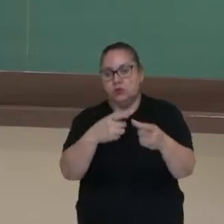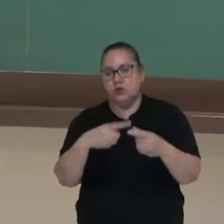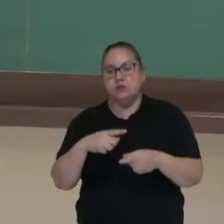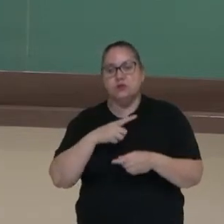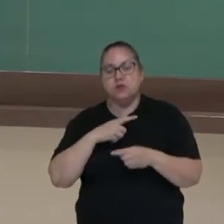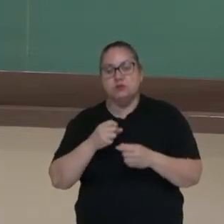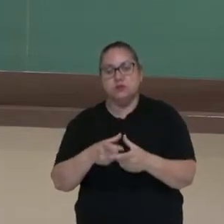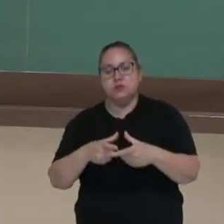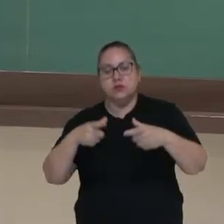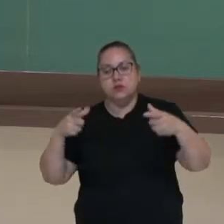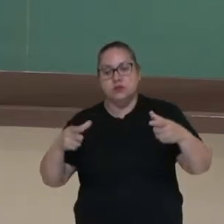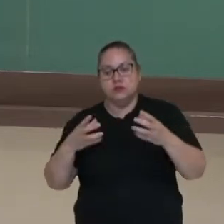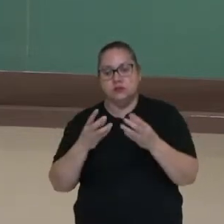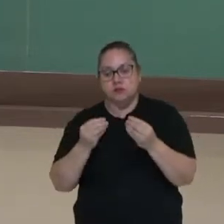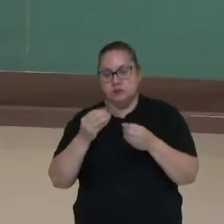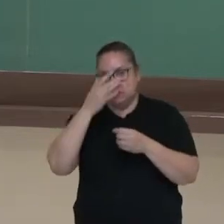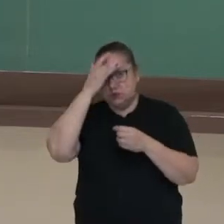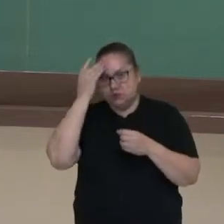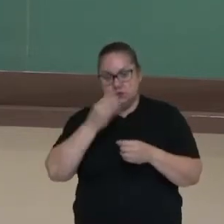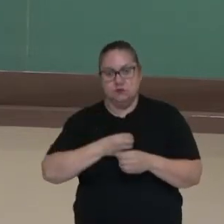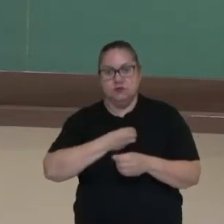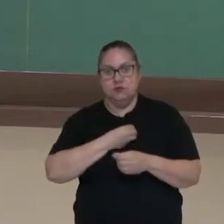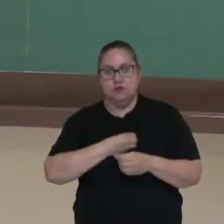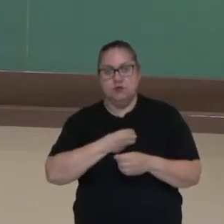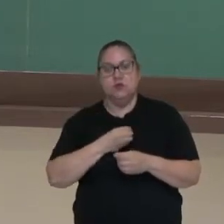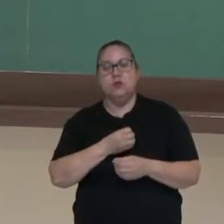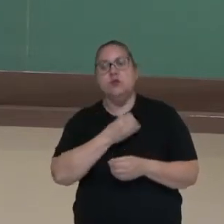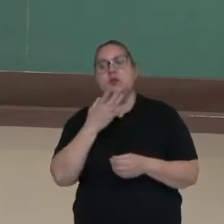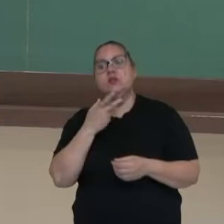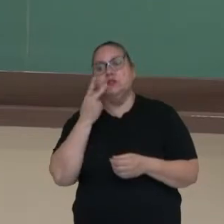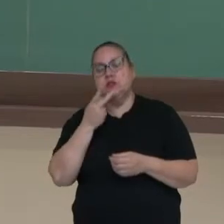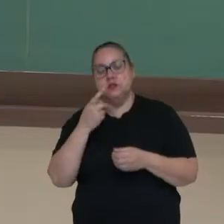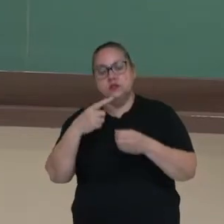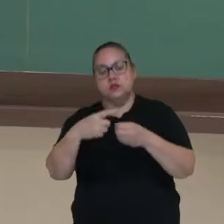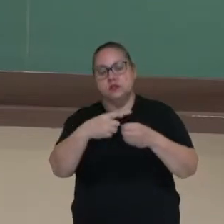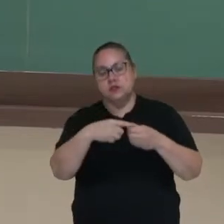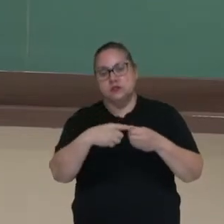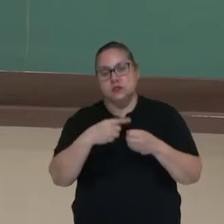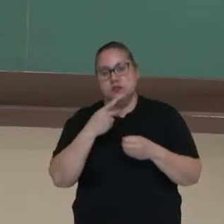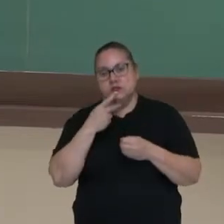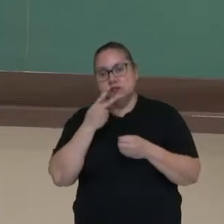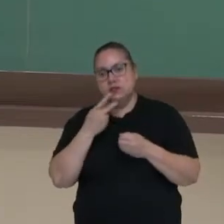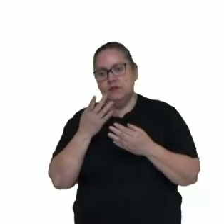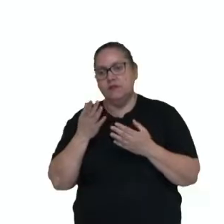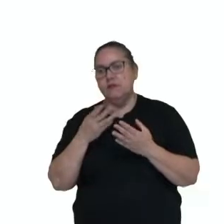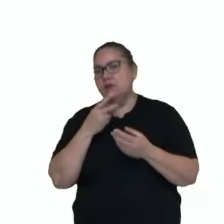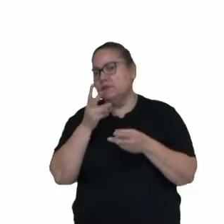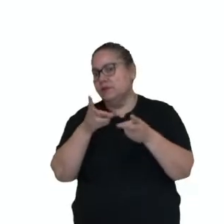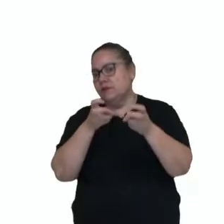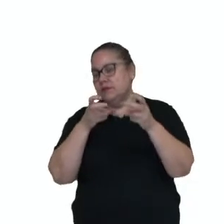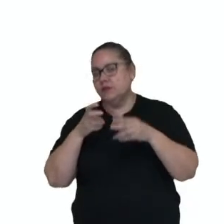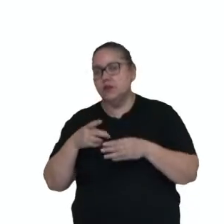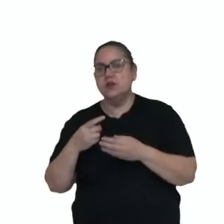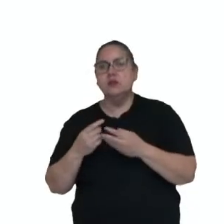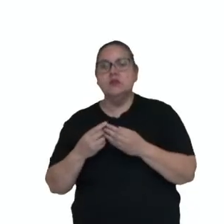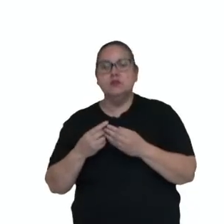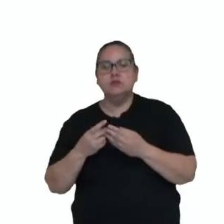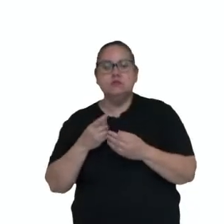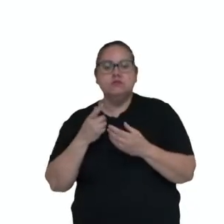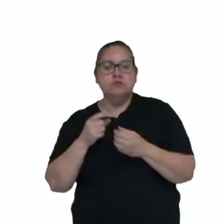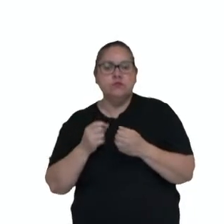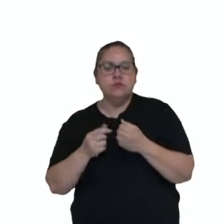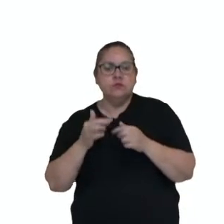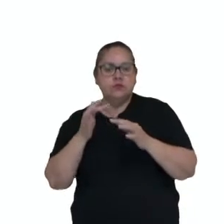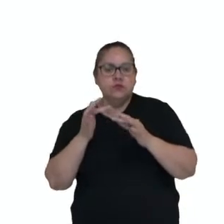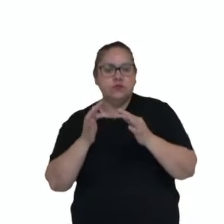temos uma grande quantidade de pessoas vivendo. E quando falamos nas cidades, a gente também começa a perceber que as cidades dispõem de